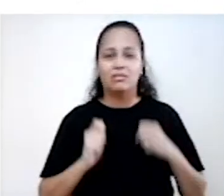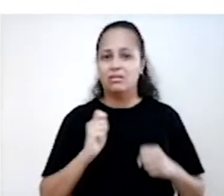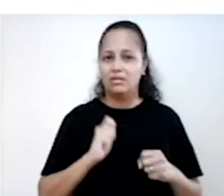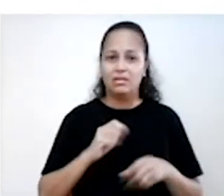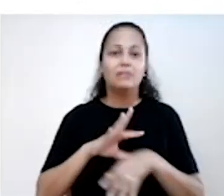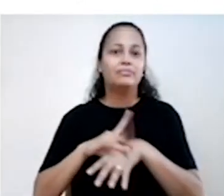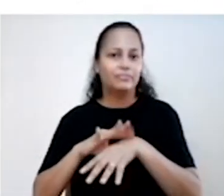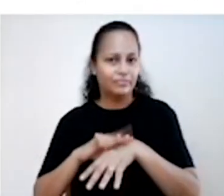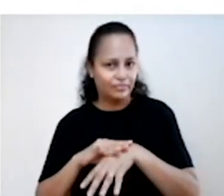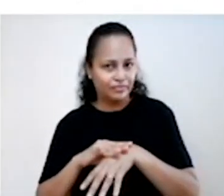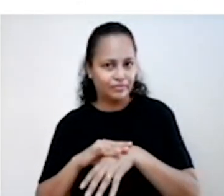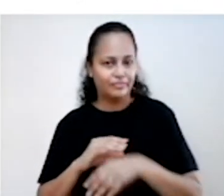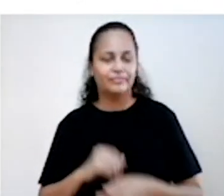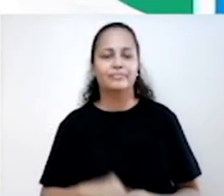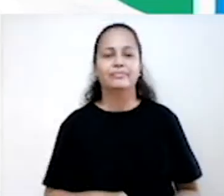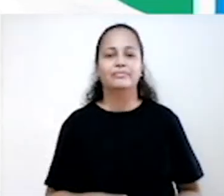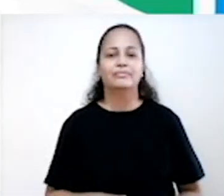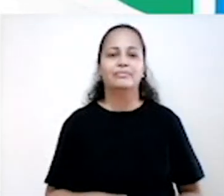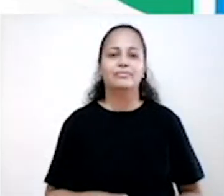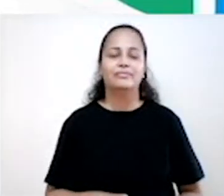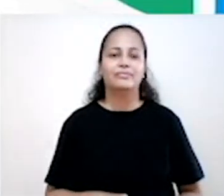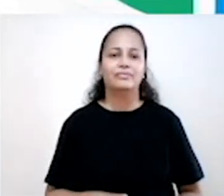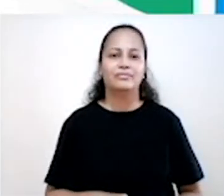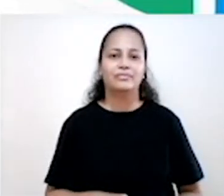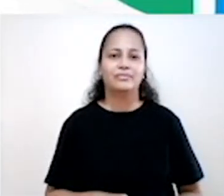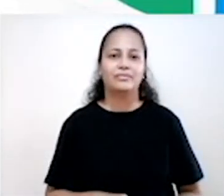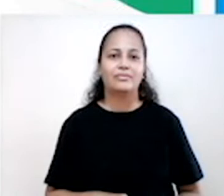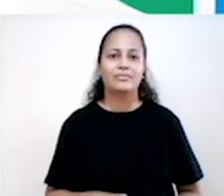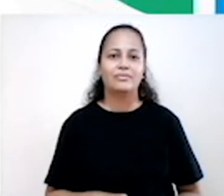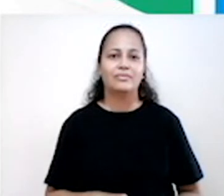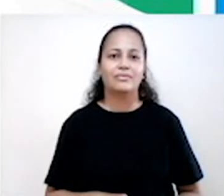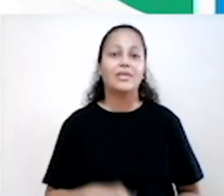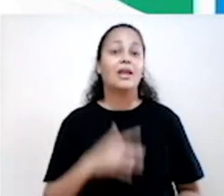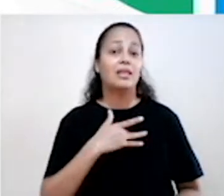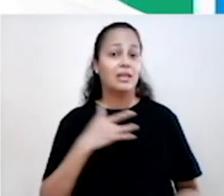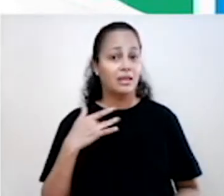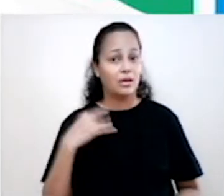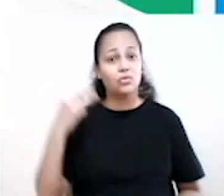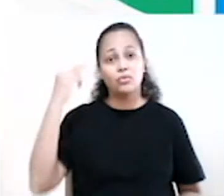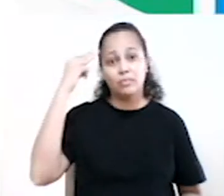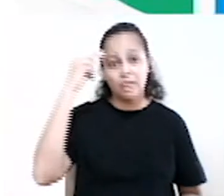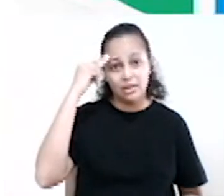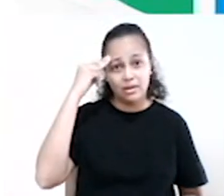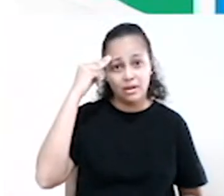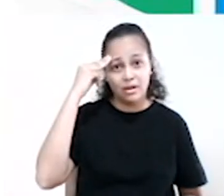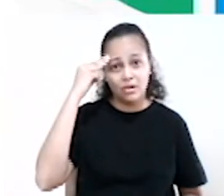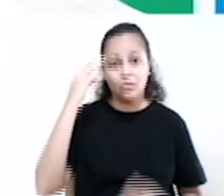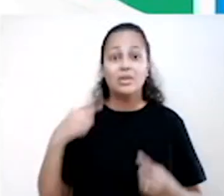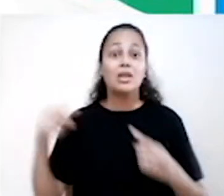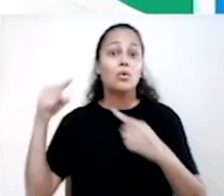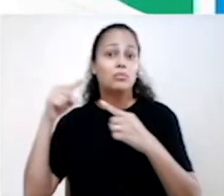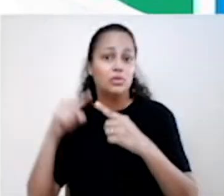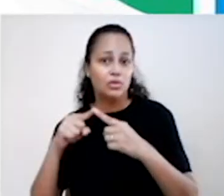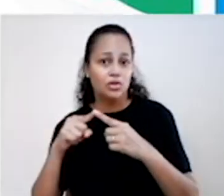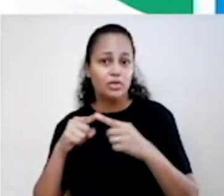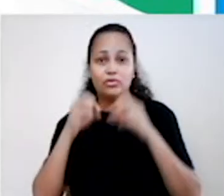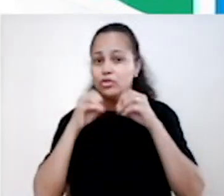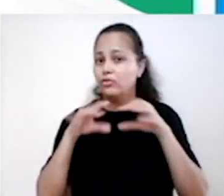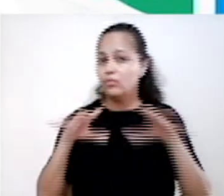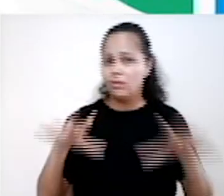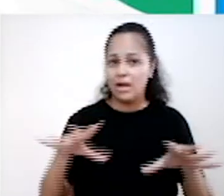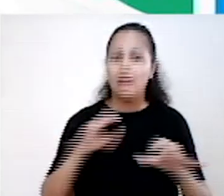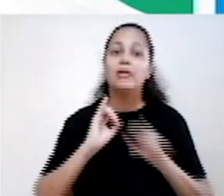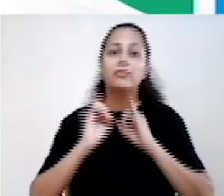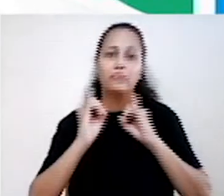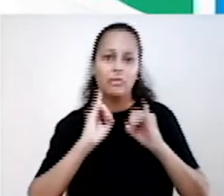e na síndrome de burnout A prevenção da saúde mental tem o objetivo de divulgar informações